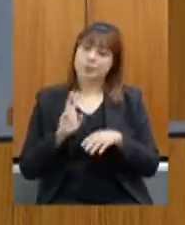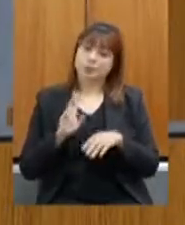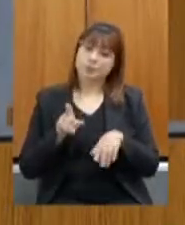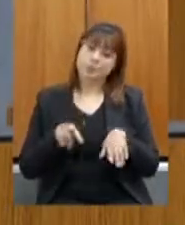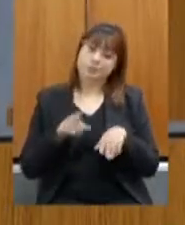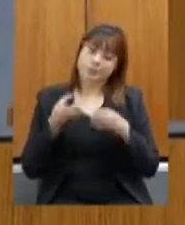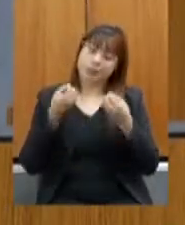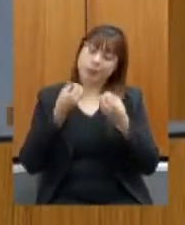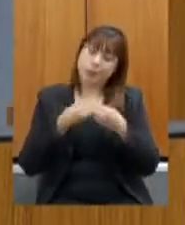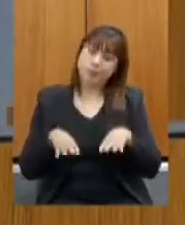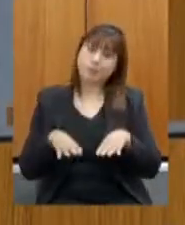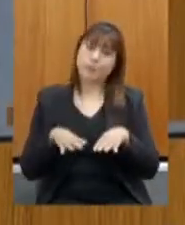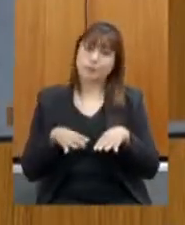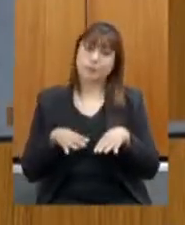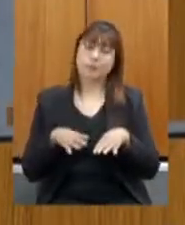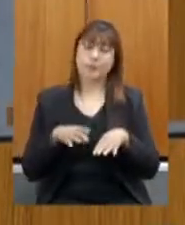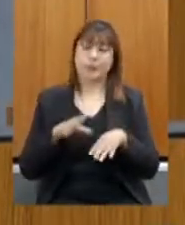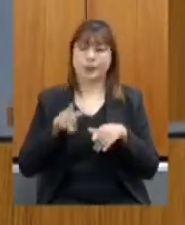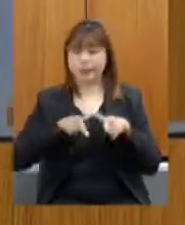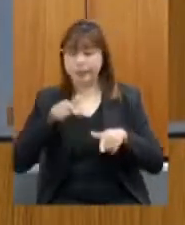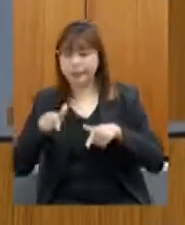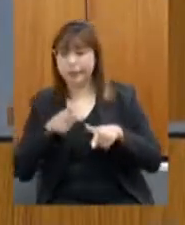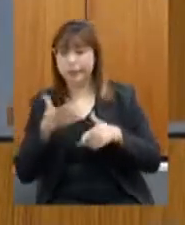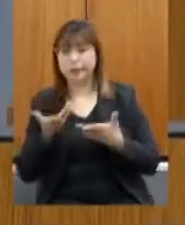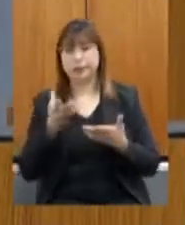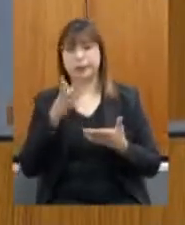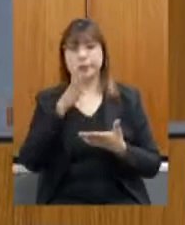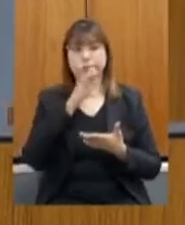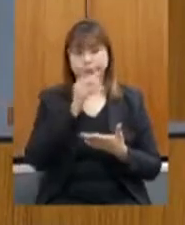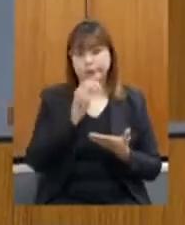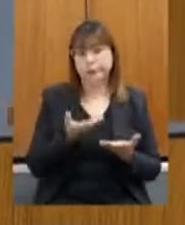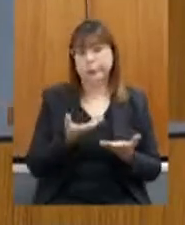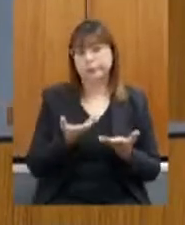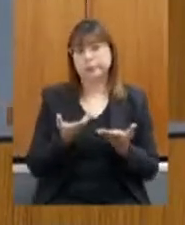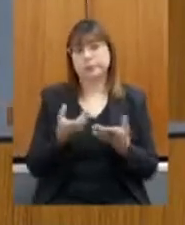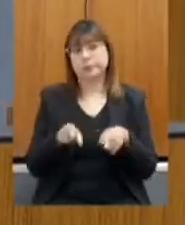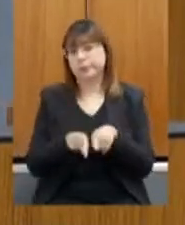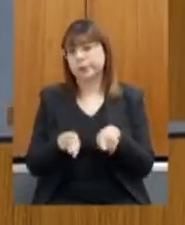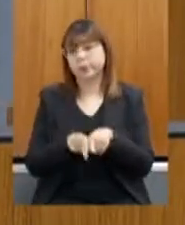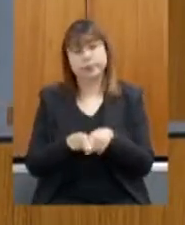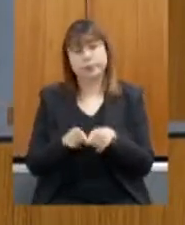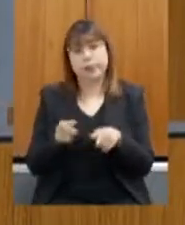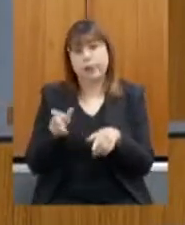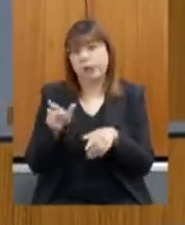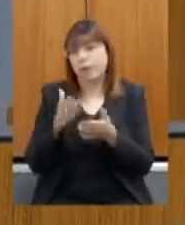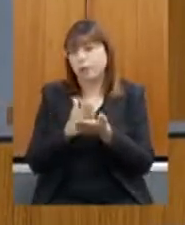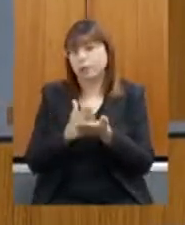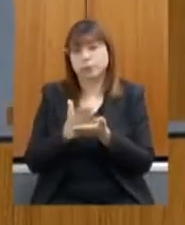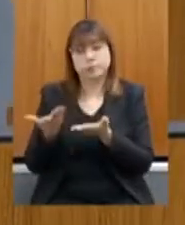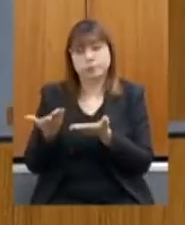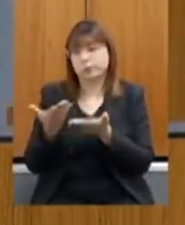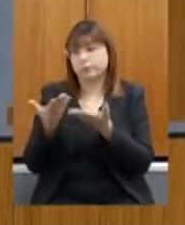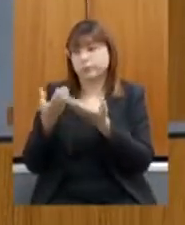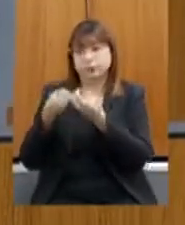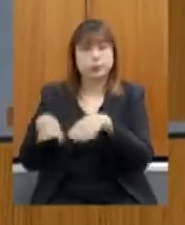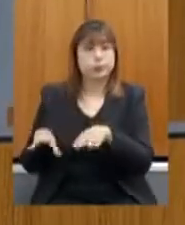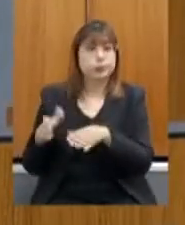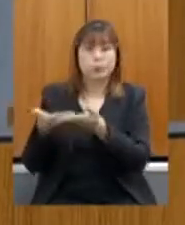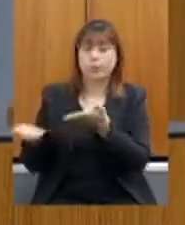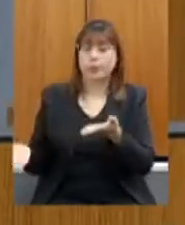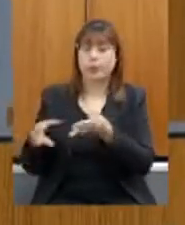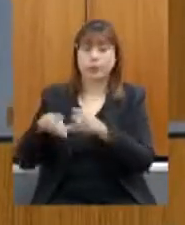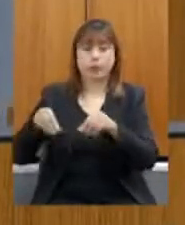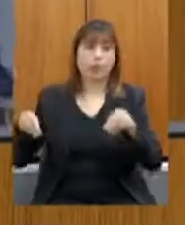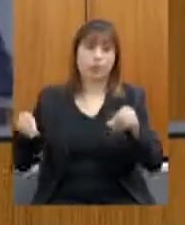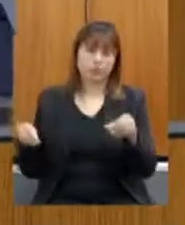na renda, no desenvolvimento e vai tirar produtores no entendimento do mercado, porque tem produtores que estão, esse ano, que tem uma